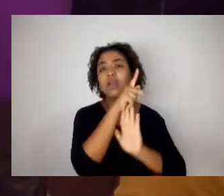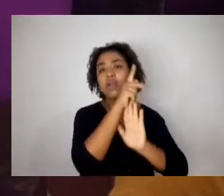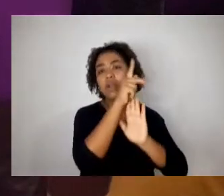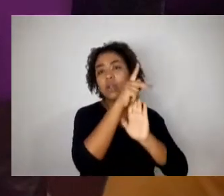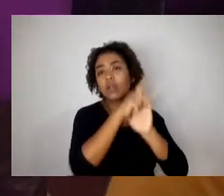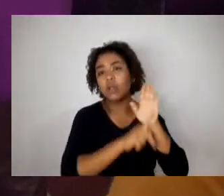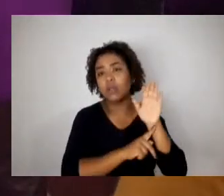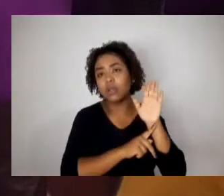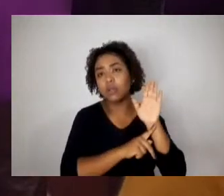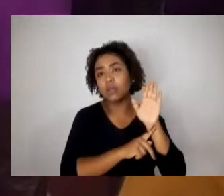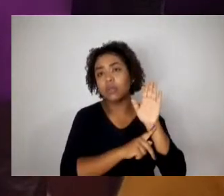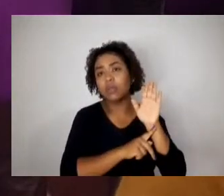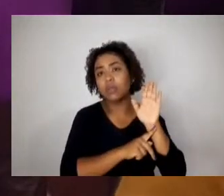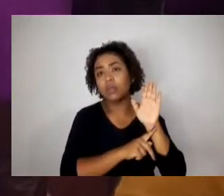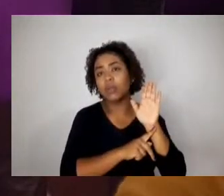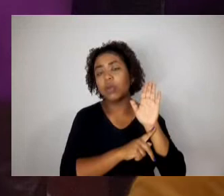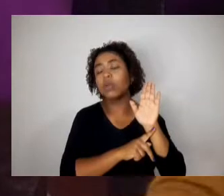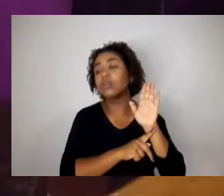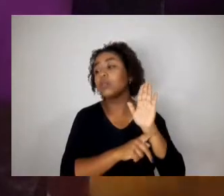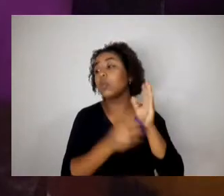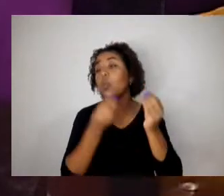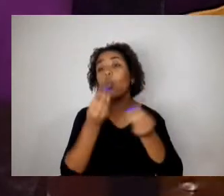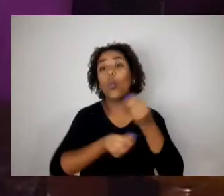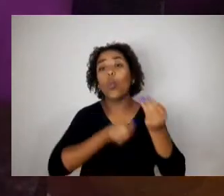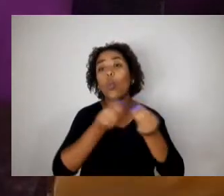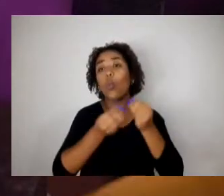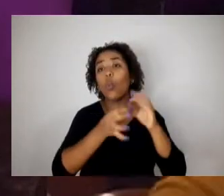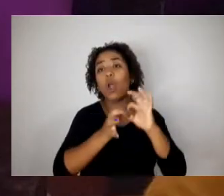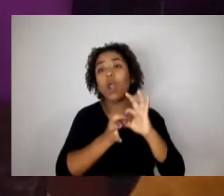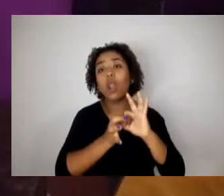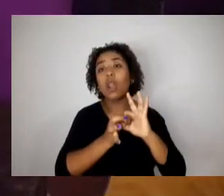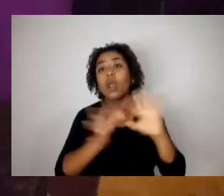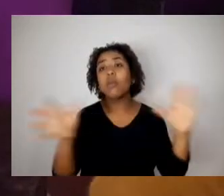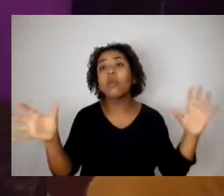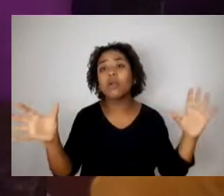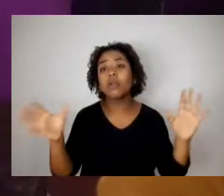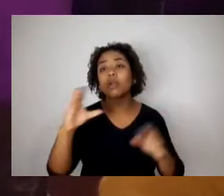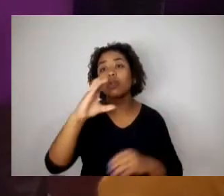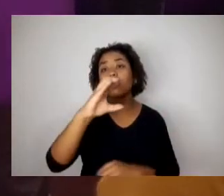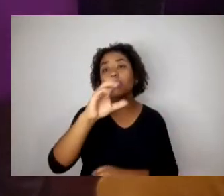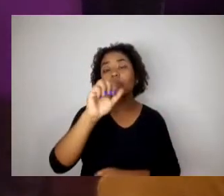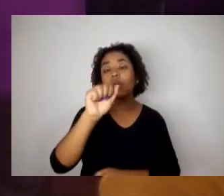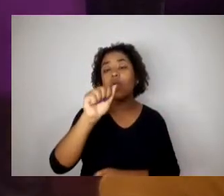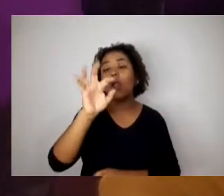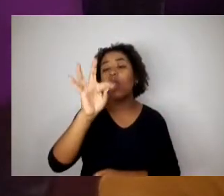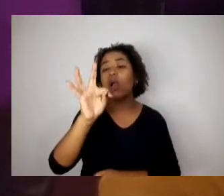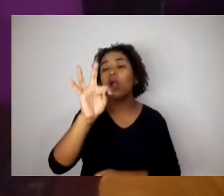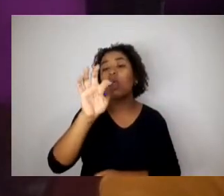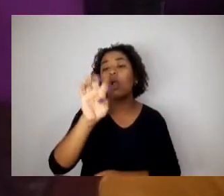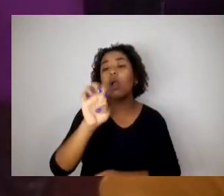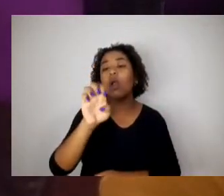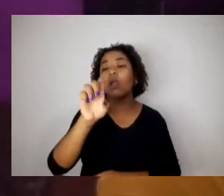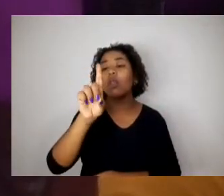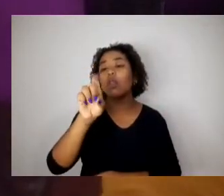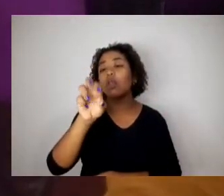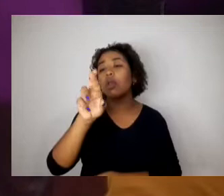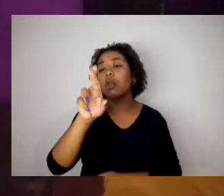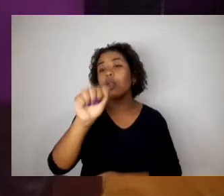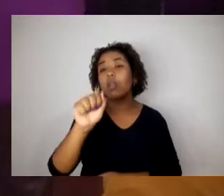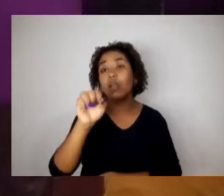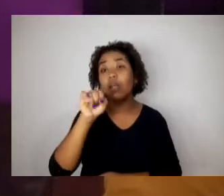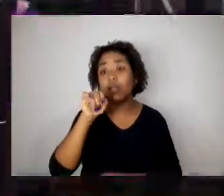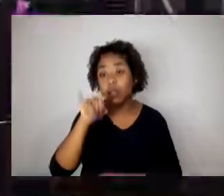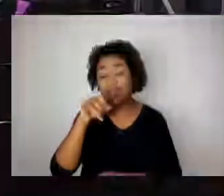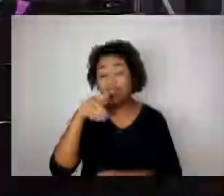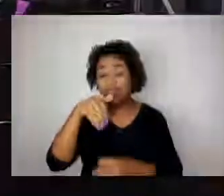liberdade de cátedra. Então, é importante que todos os vereadores aí que votaram nessa proposta pensem